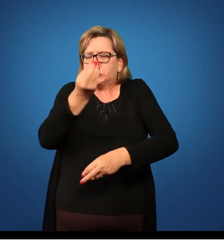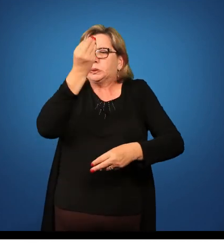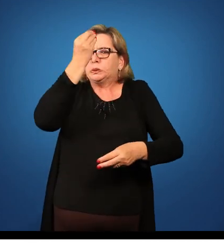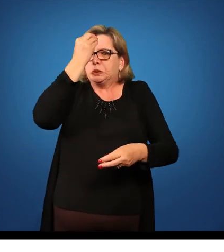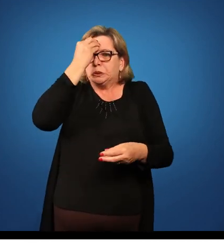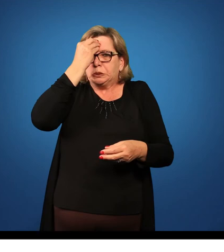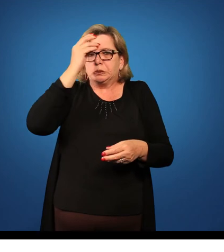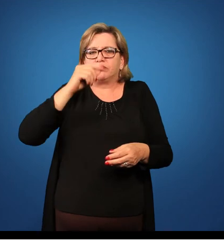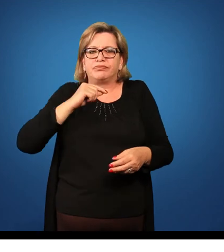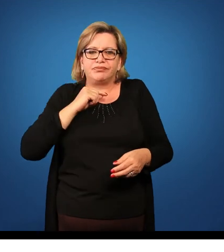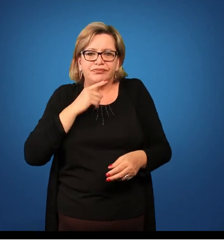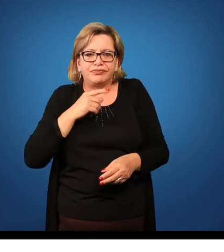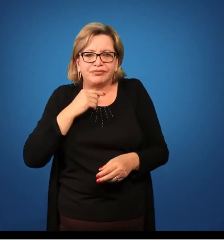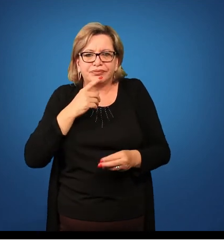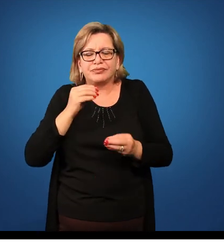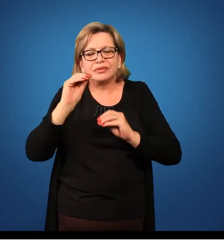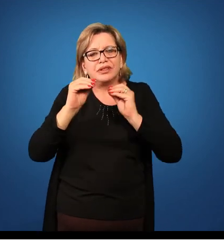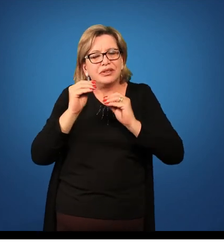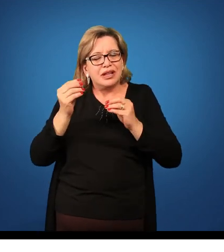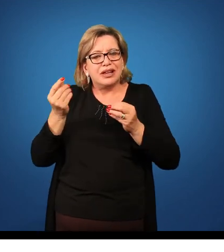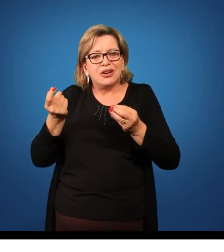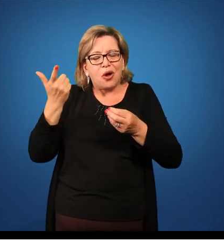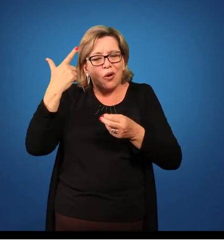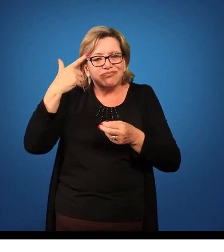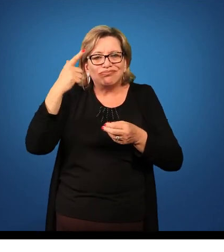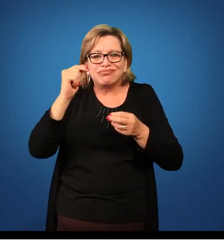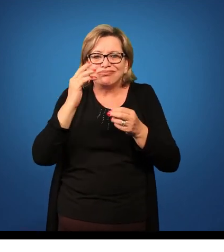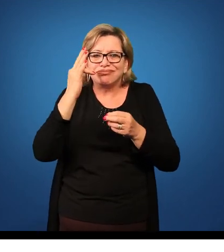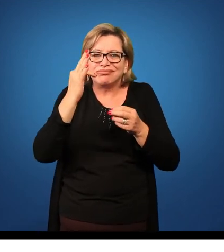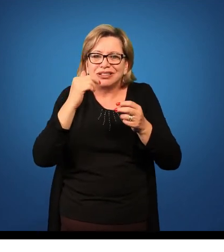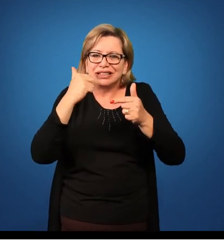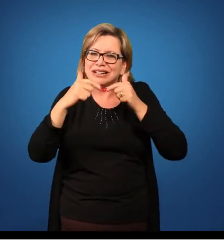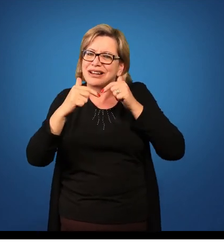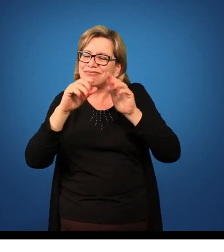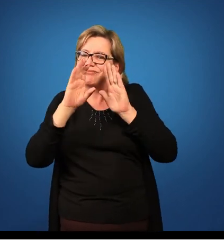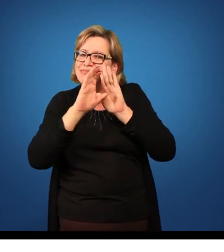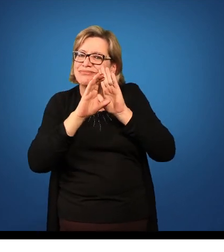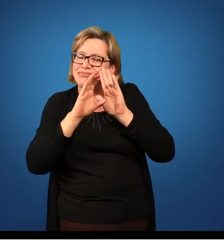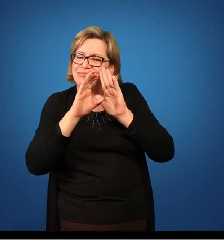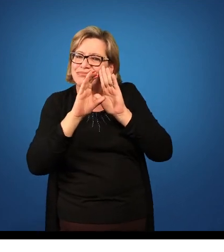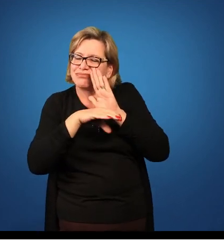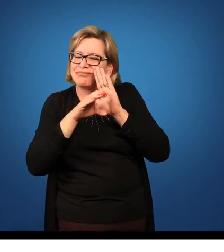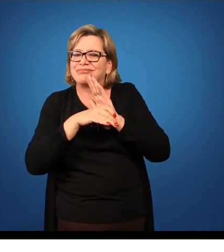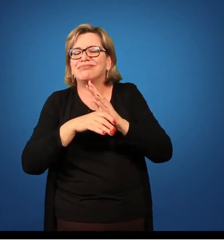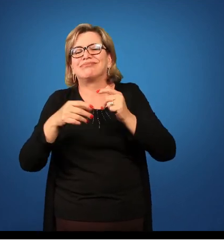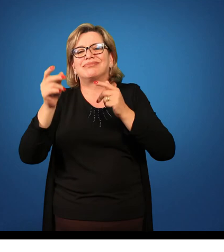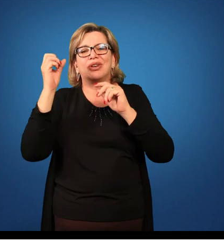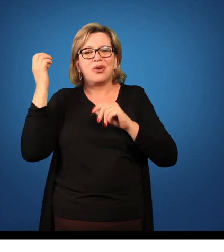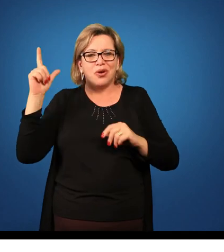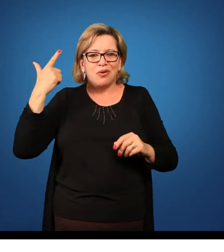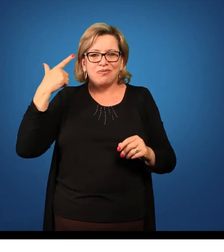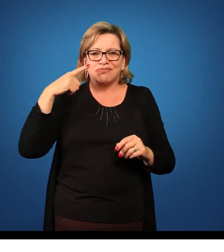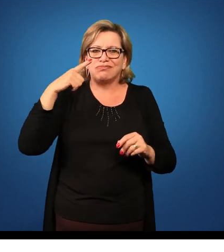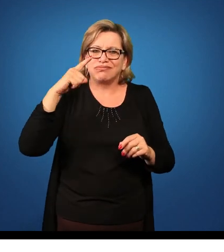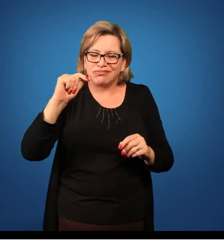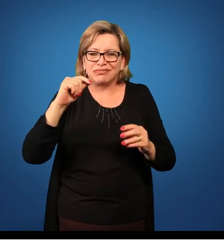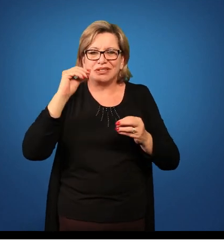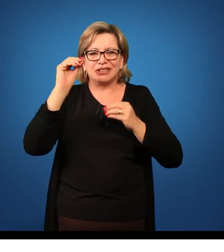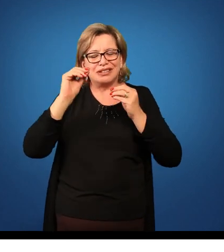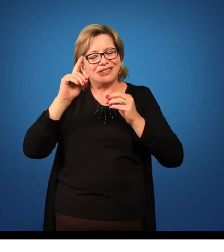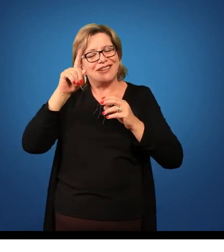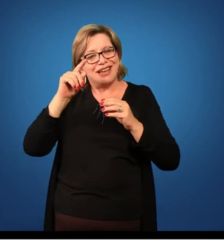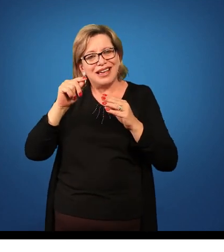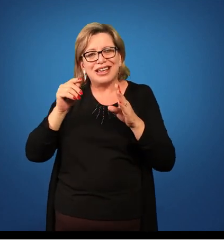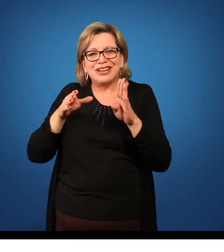aprendidos de forma eficiente, você pode retomar na próxima aula e trabalhar esses conteúdos. Então seriam essas